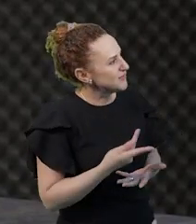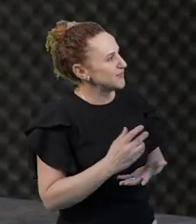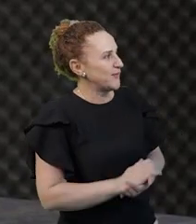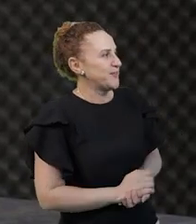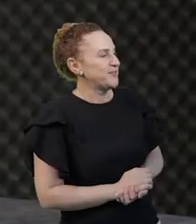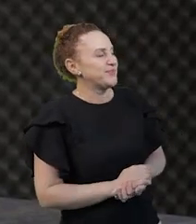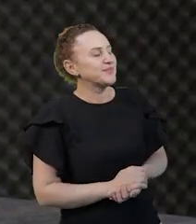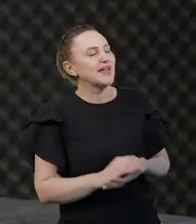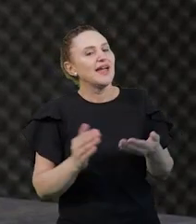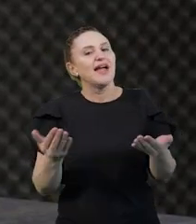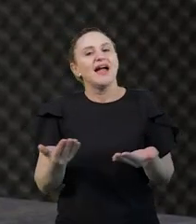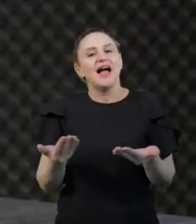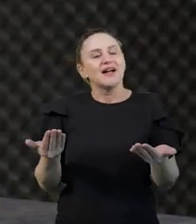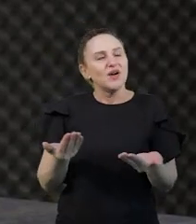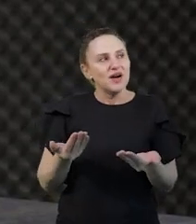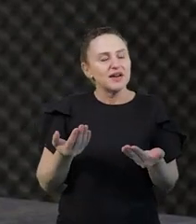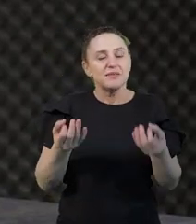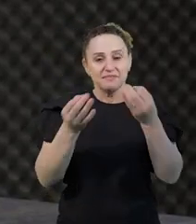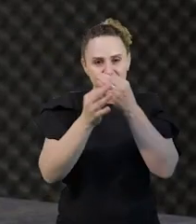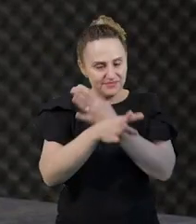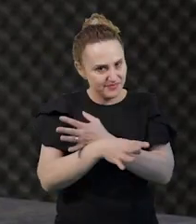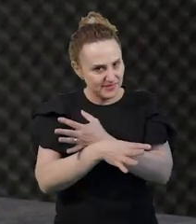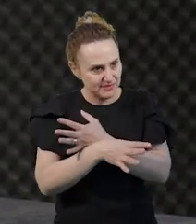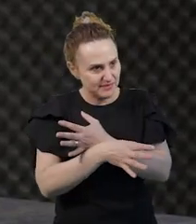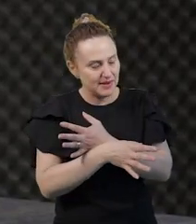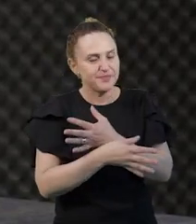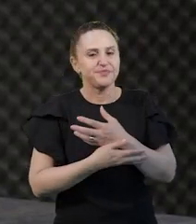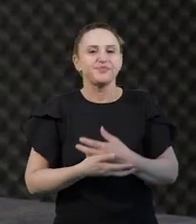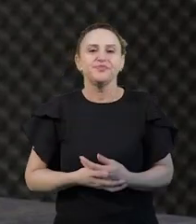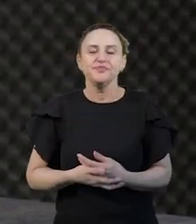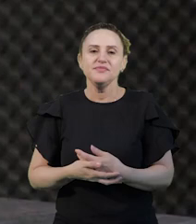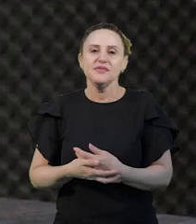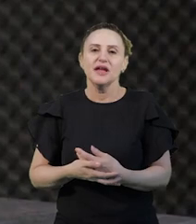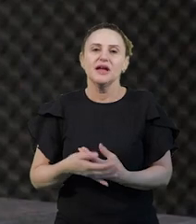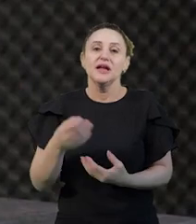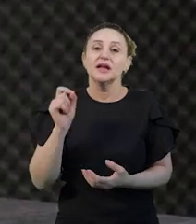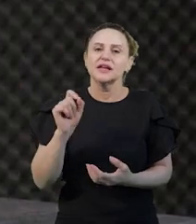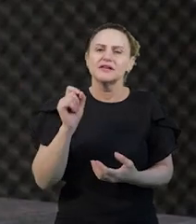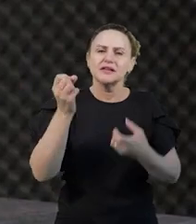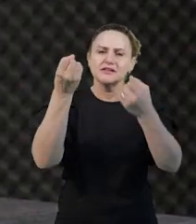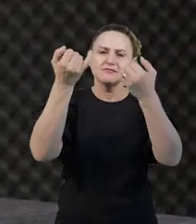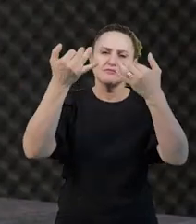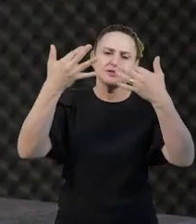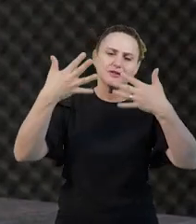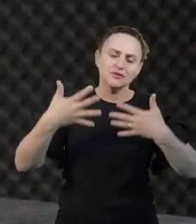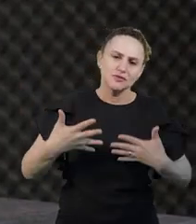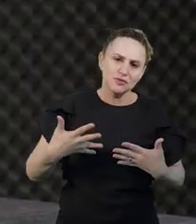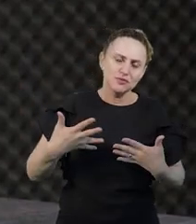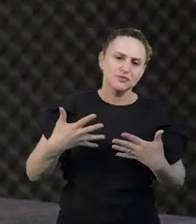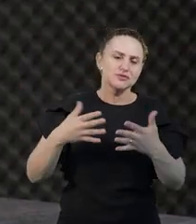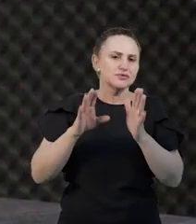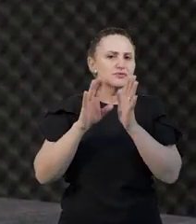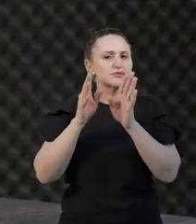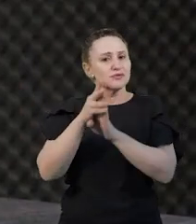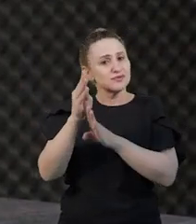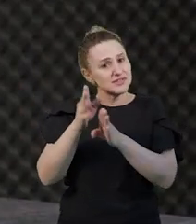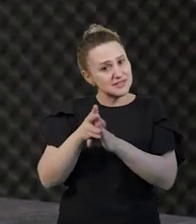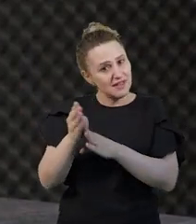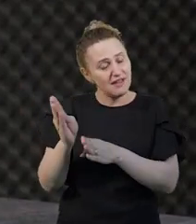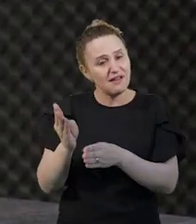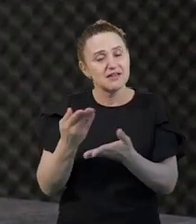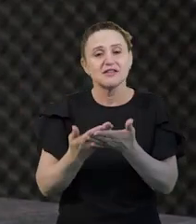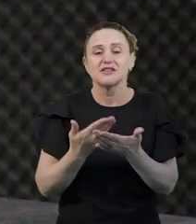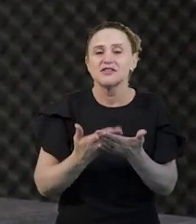para finalizar, gostaria que deixassem algumas orientações ou alguns conselhos para os